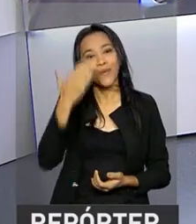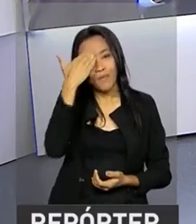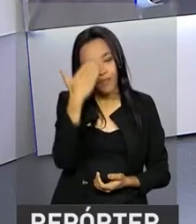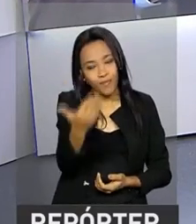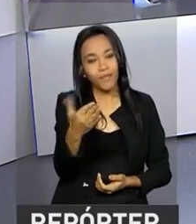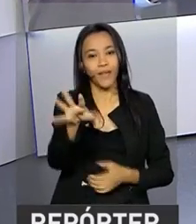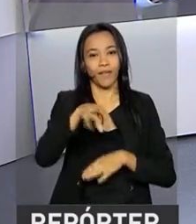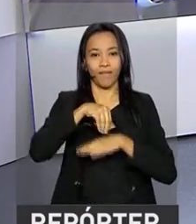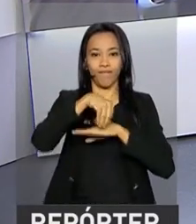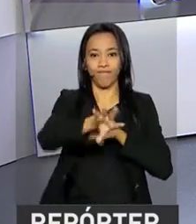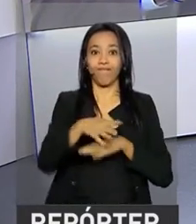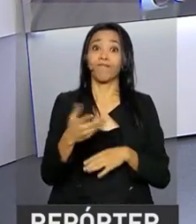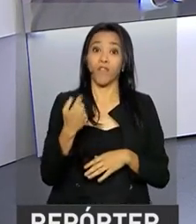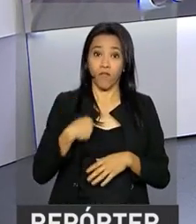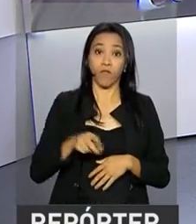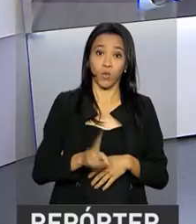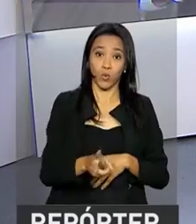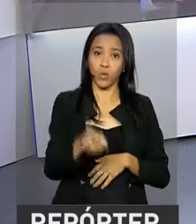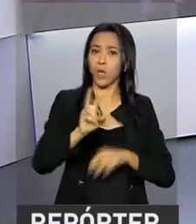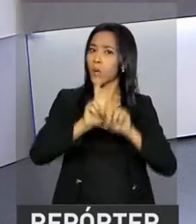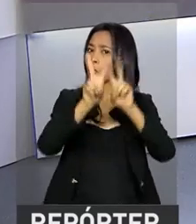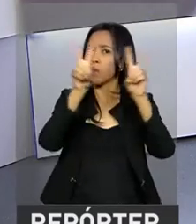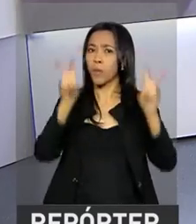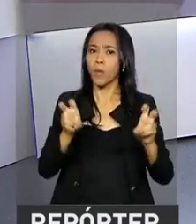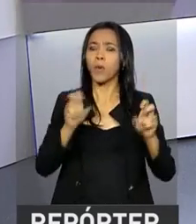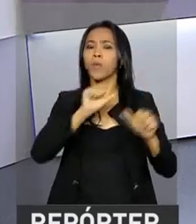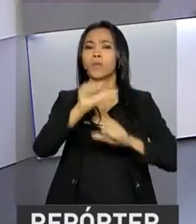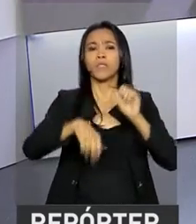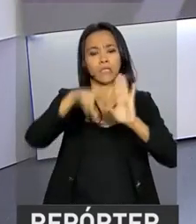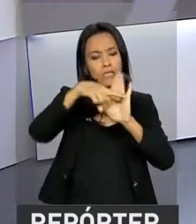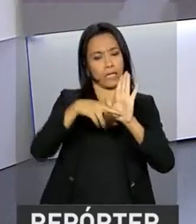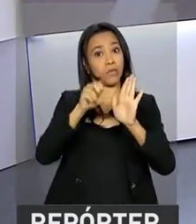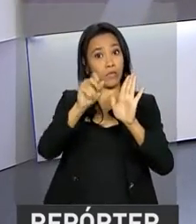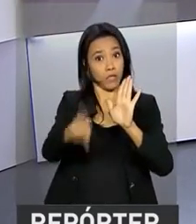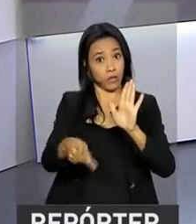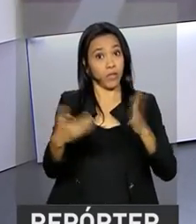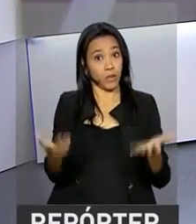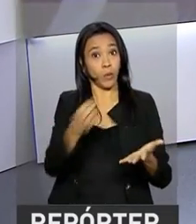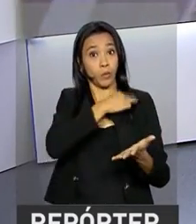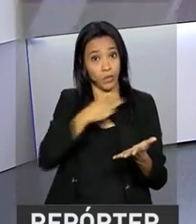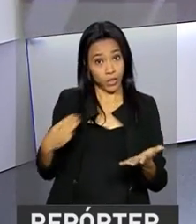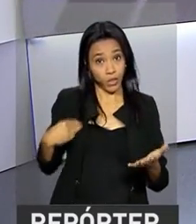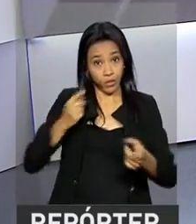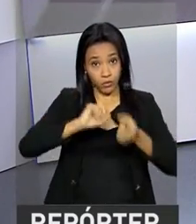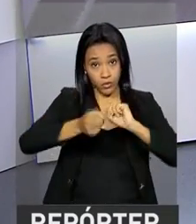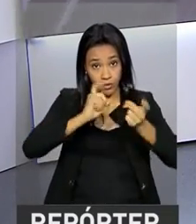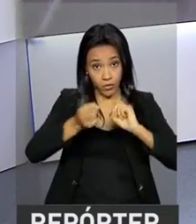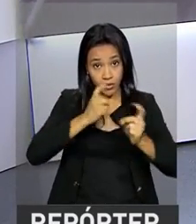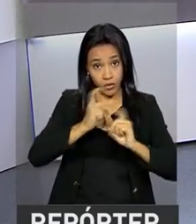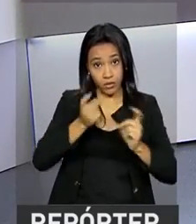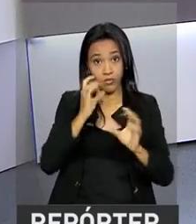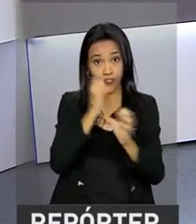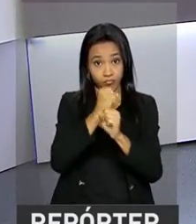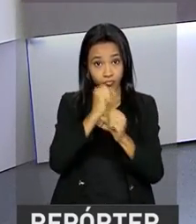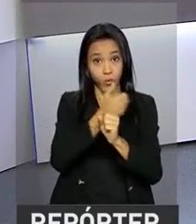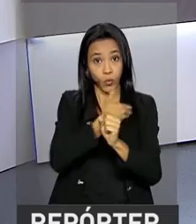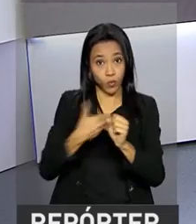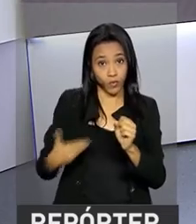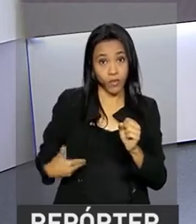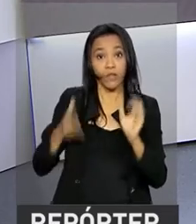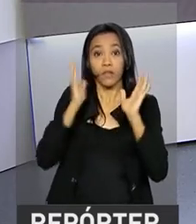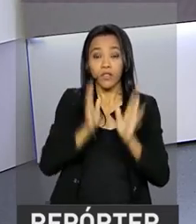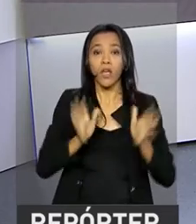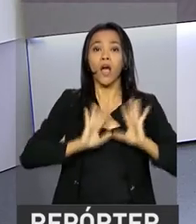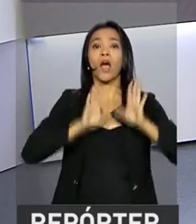obrigado pelas suas informações. A gente vai continuar falando sobre a reforma da Previdência. O ministro do Planejamento esteve nesta terça-feira na comissão